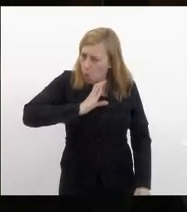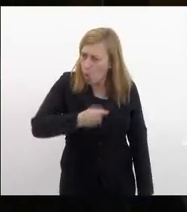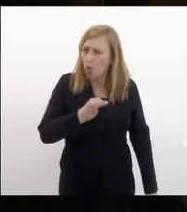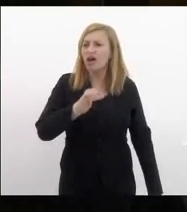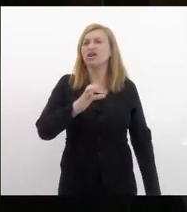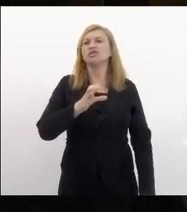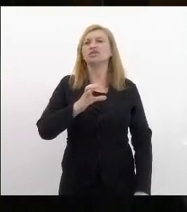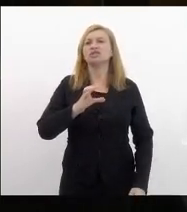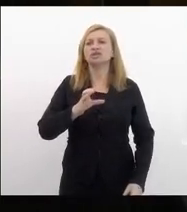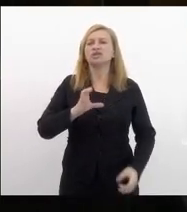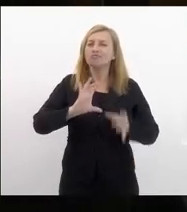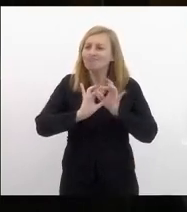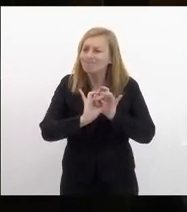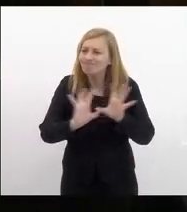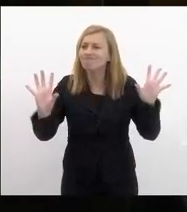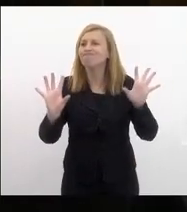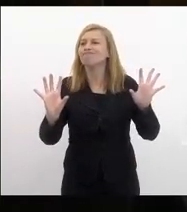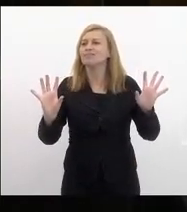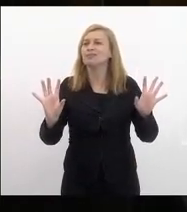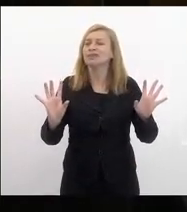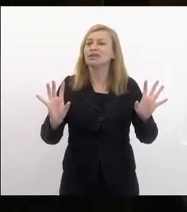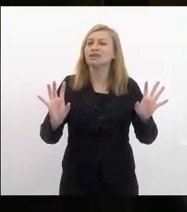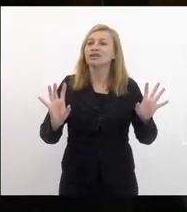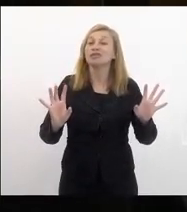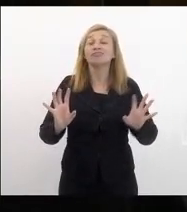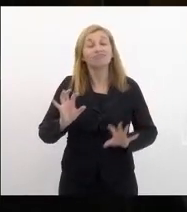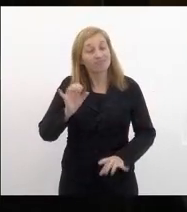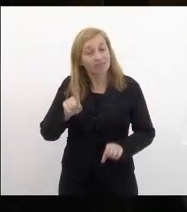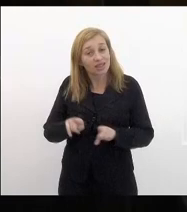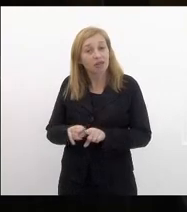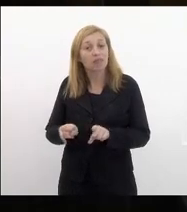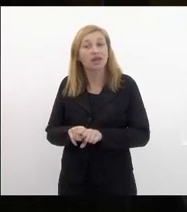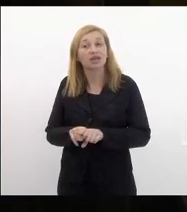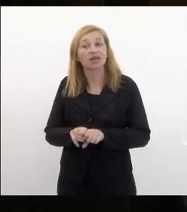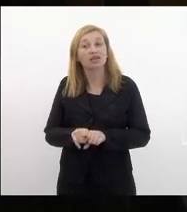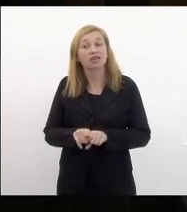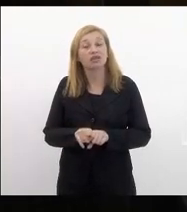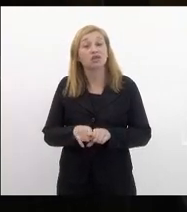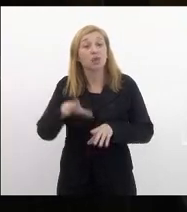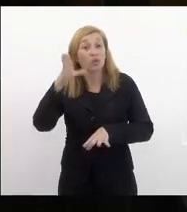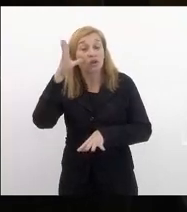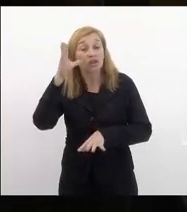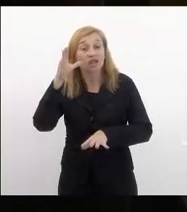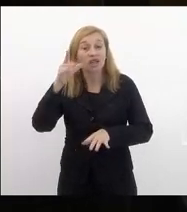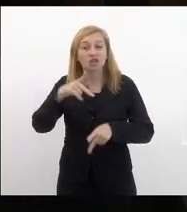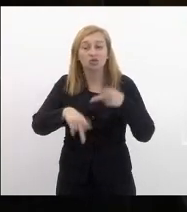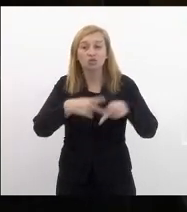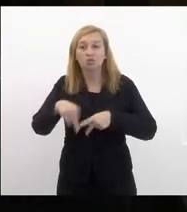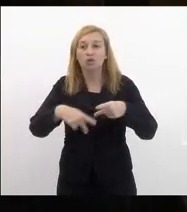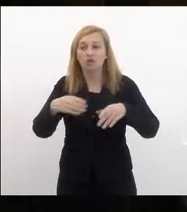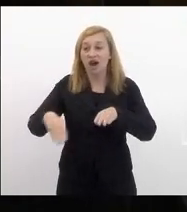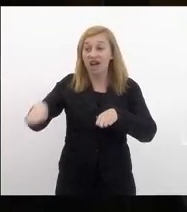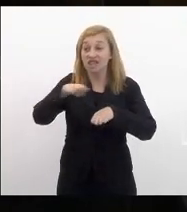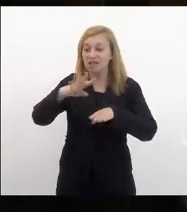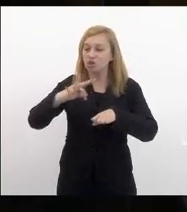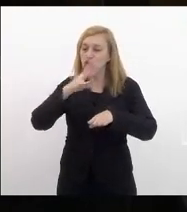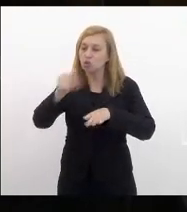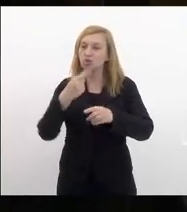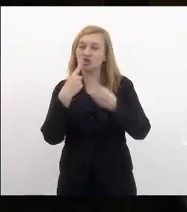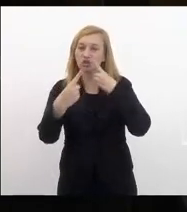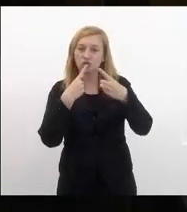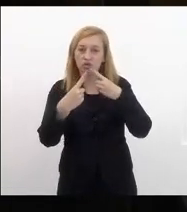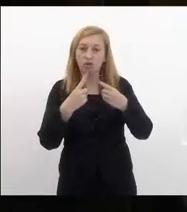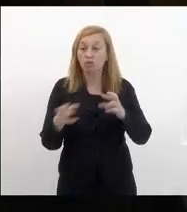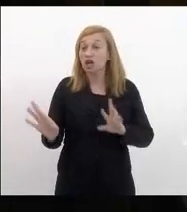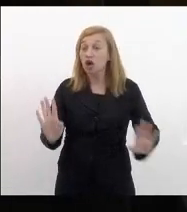com independência e sobretudo colocando o interesse público acima de qualquer coisa nesse debate com